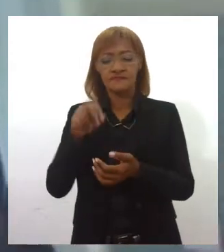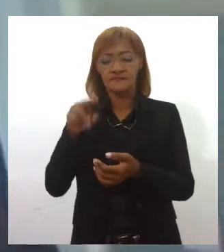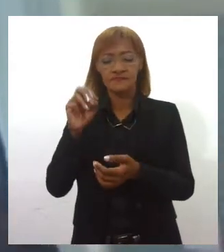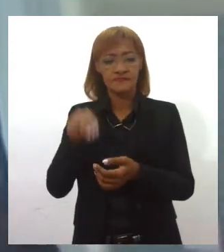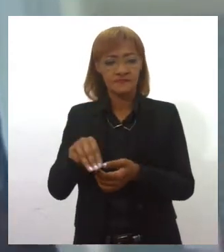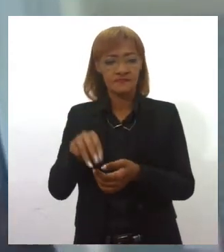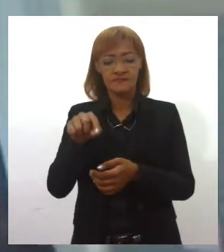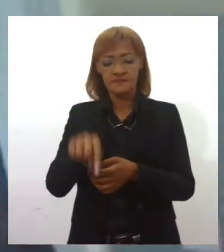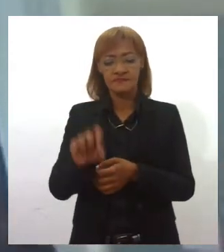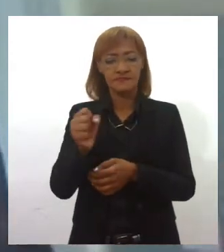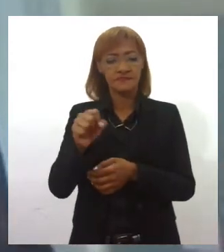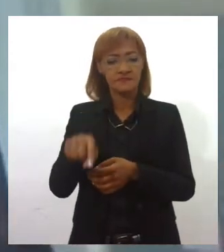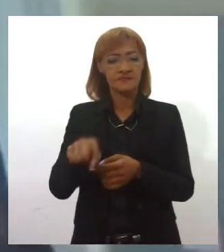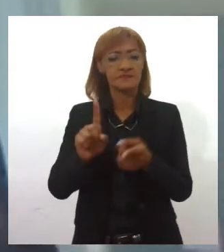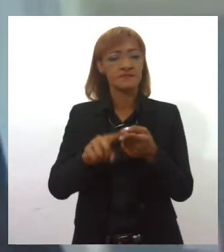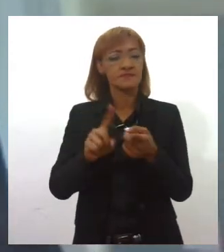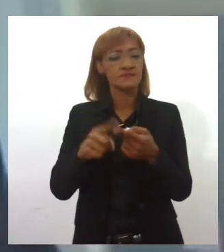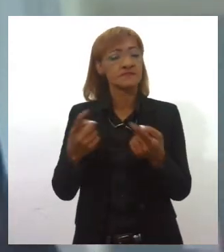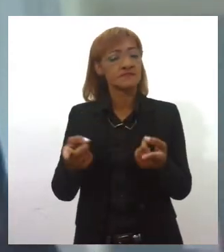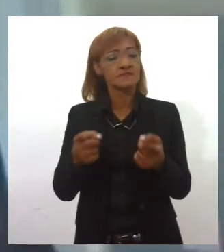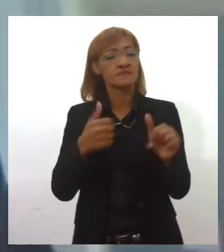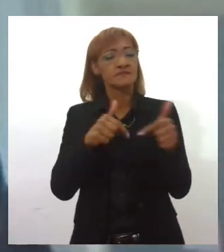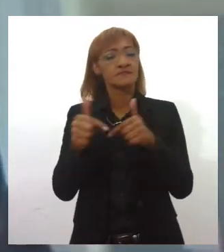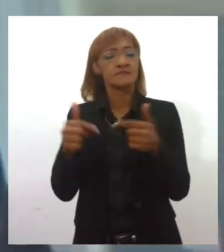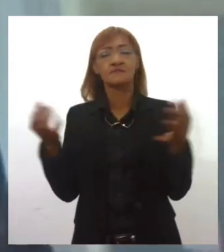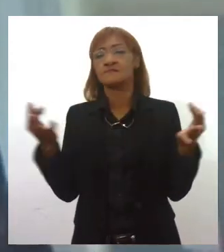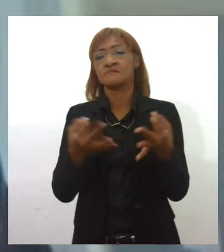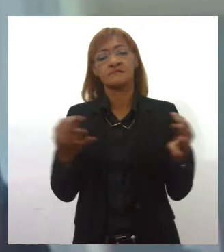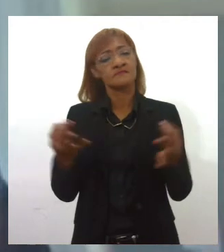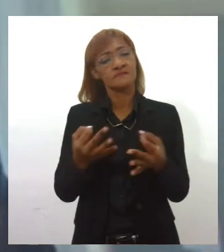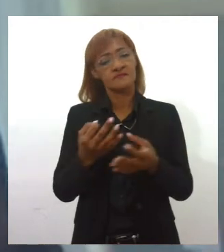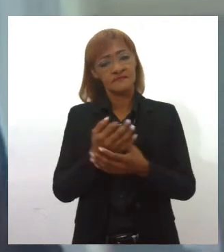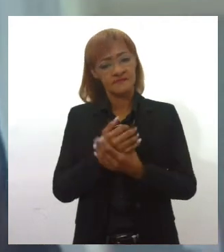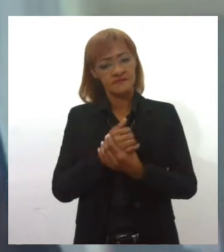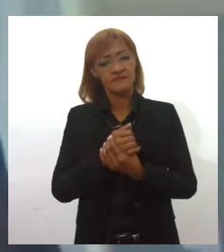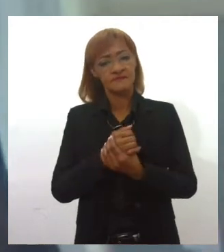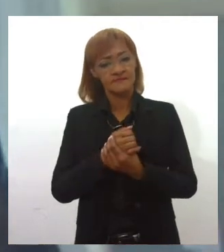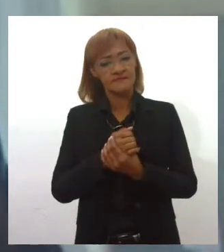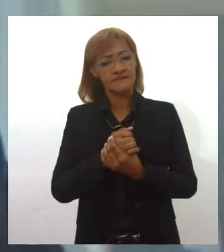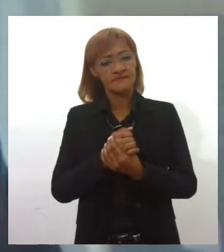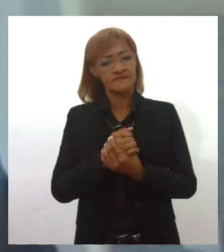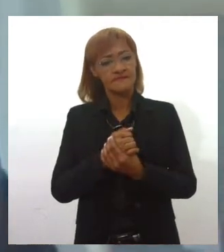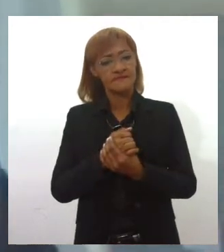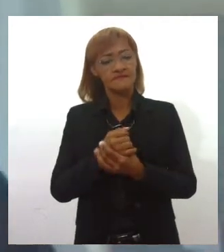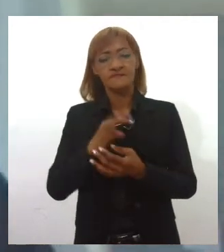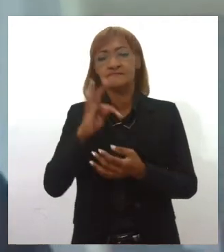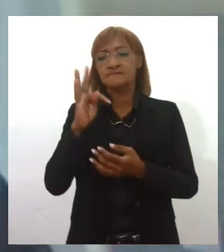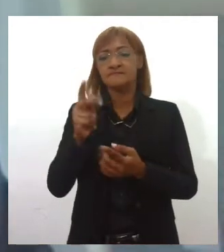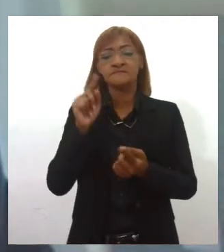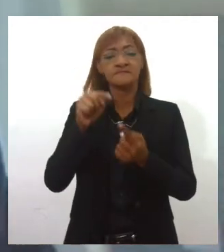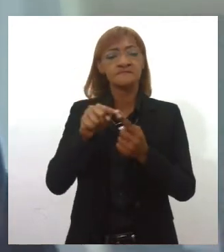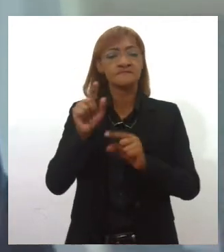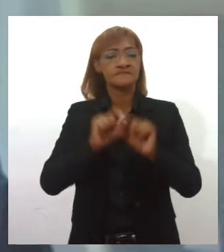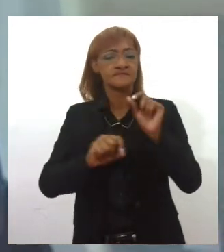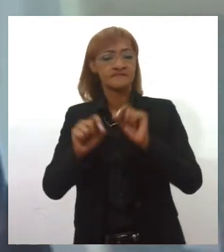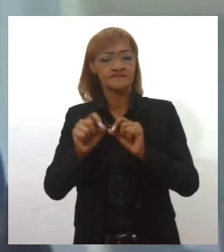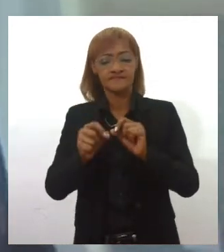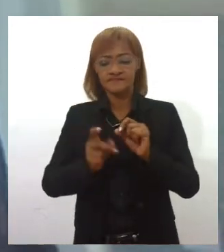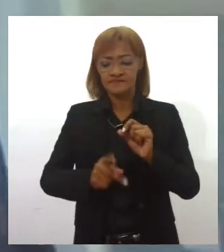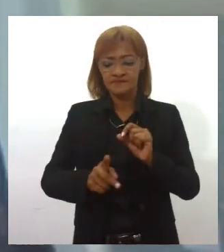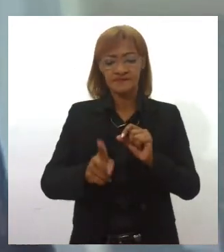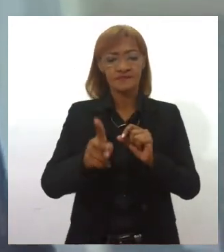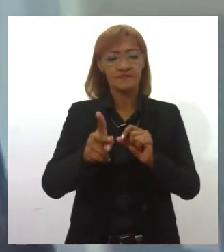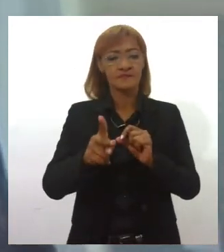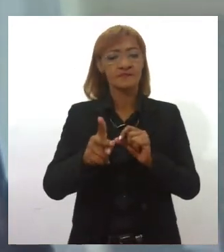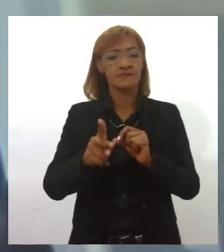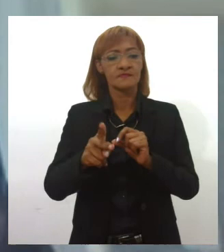Sergipe tem a FENEM, que faz um excelente trabalho, voltado a decidir, em todos os sentidos possíveis, nesse diálogo permanente. O Fórum foi,